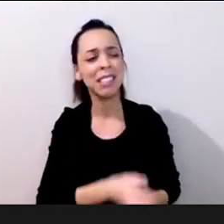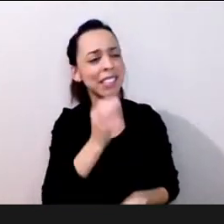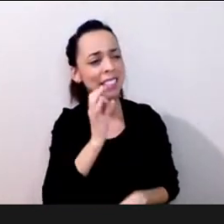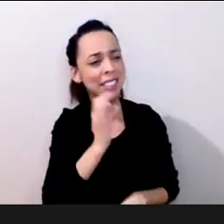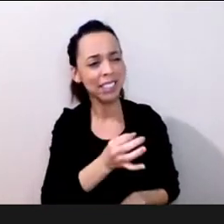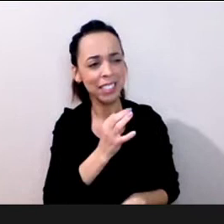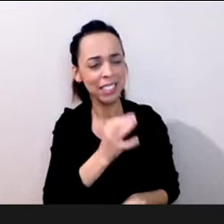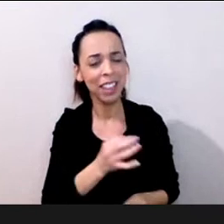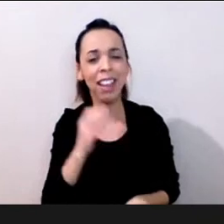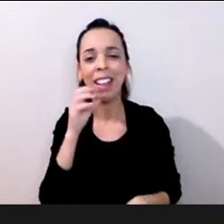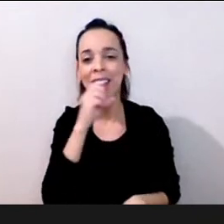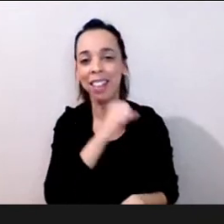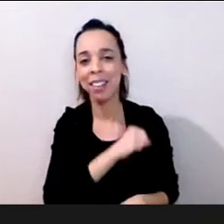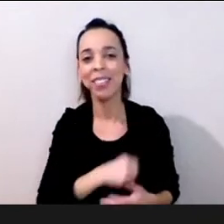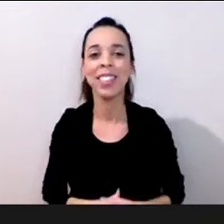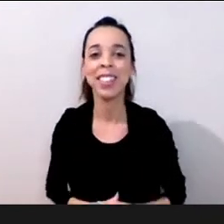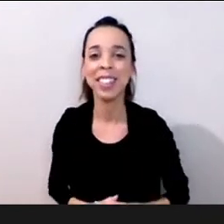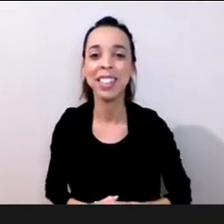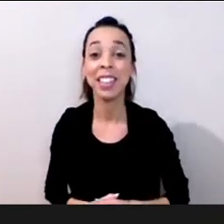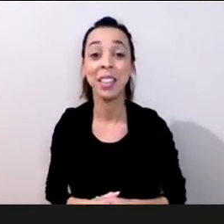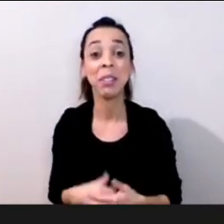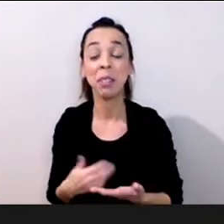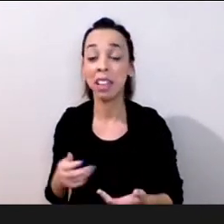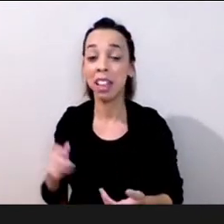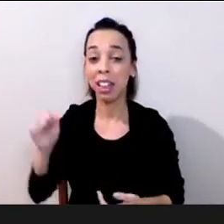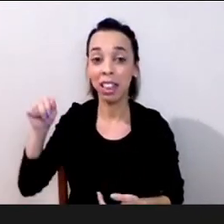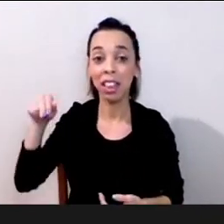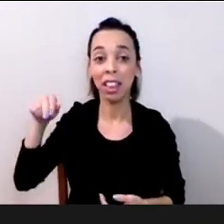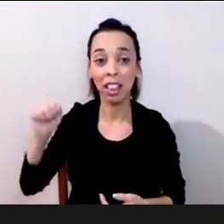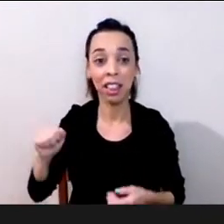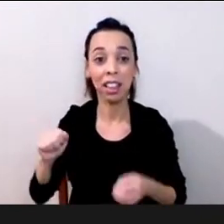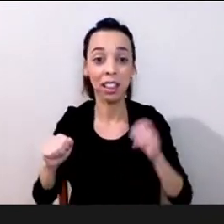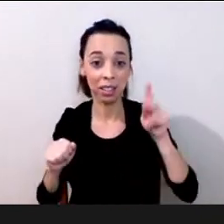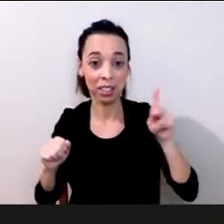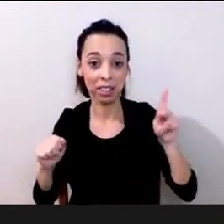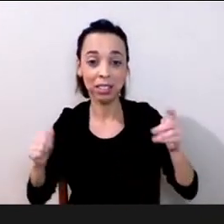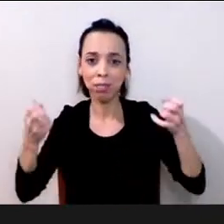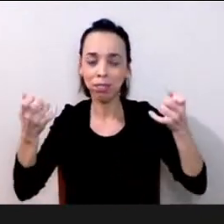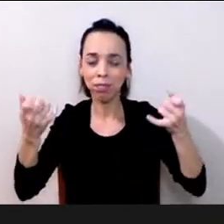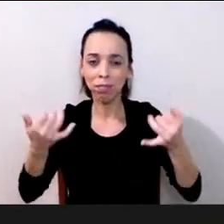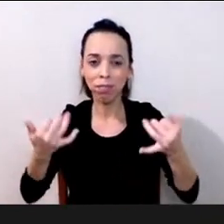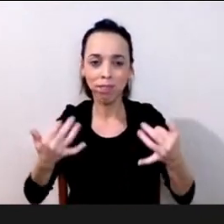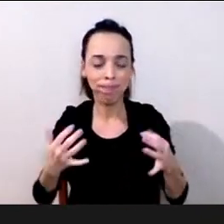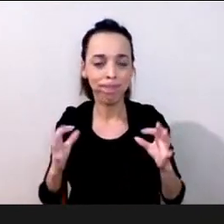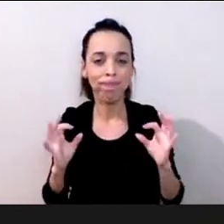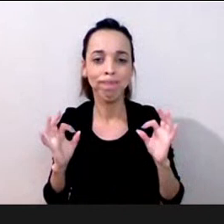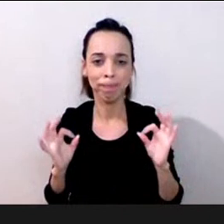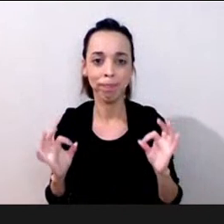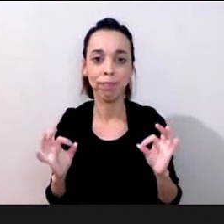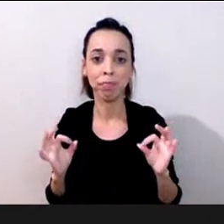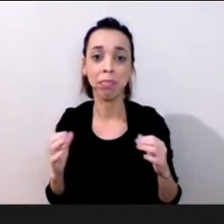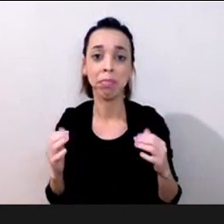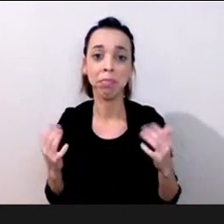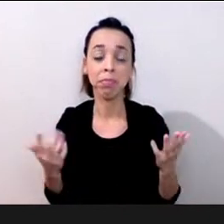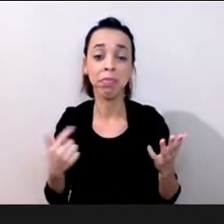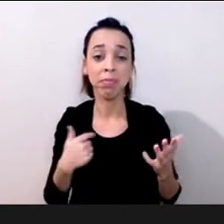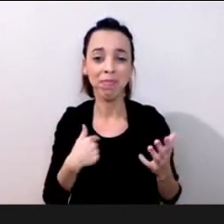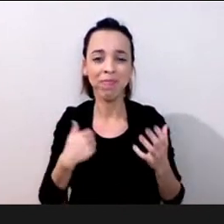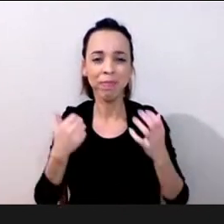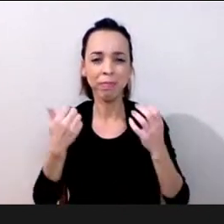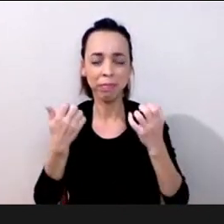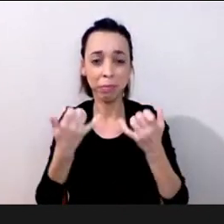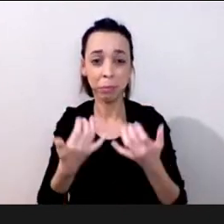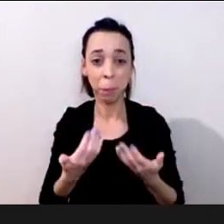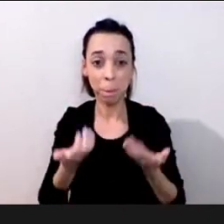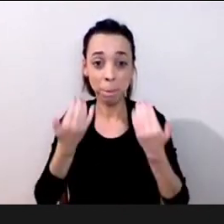olha a Ana e o professor acho que sintetizaram maravilhosamente bem a sua última fala então eu só vou colocar como eu me